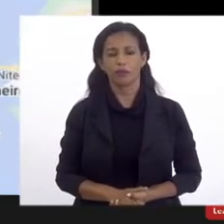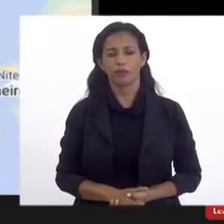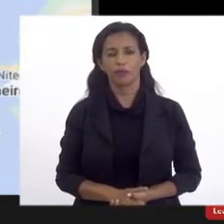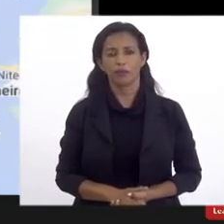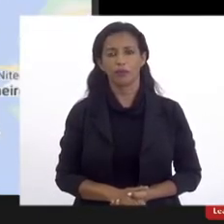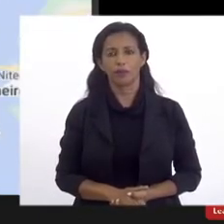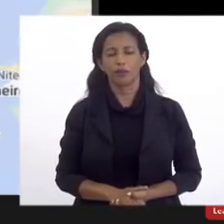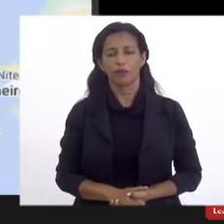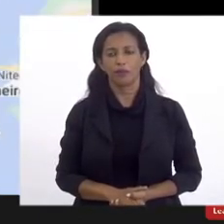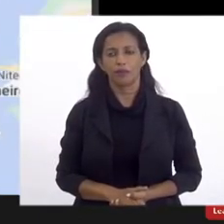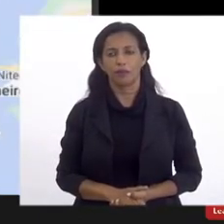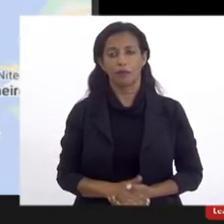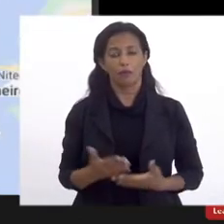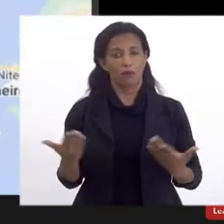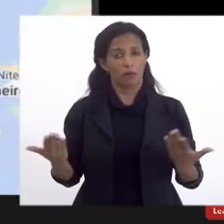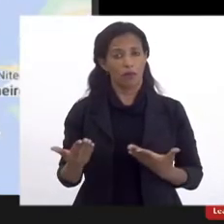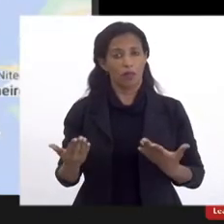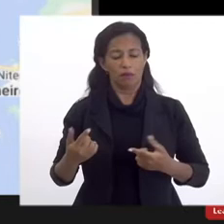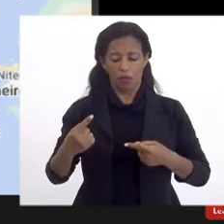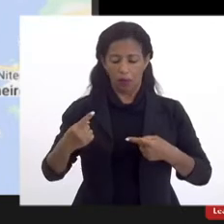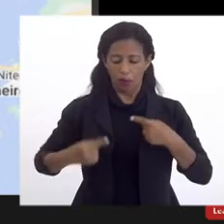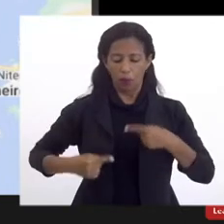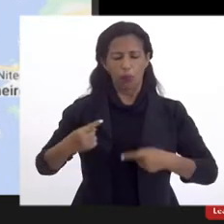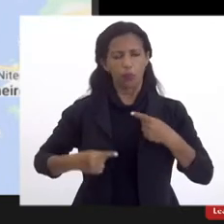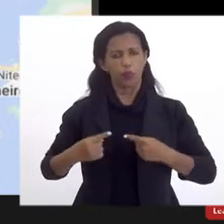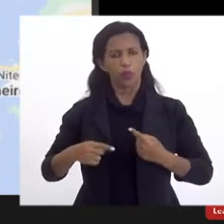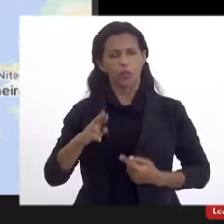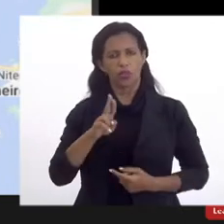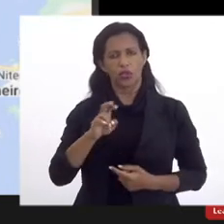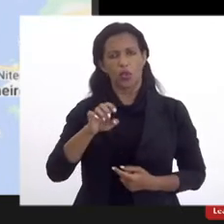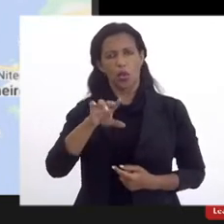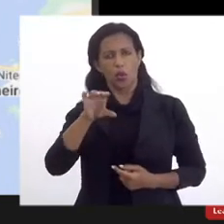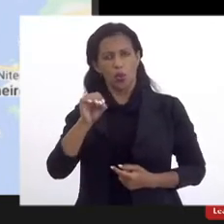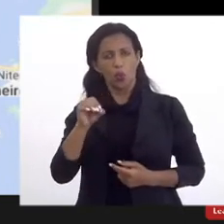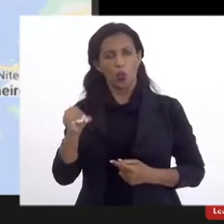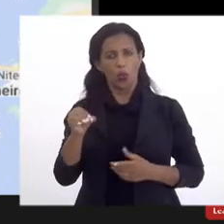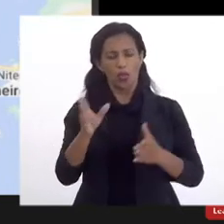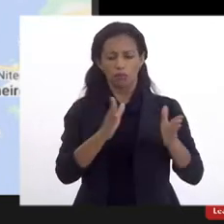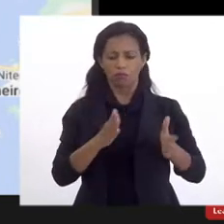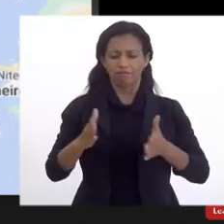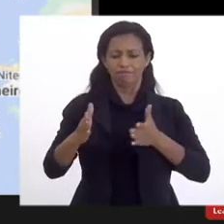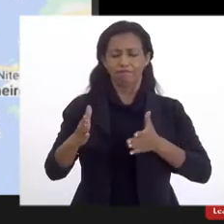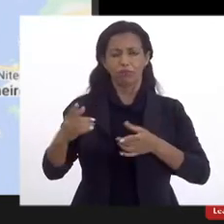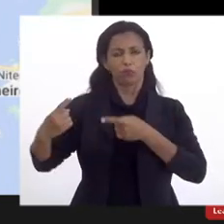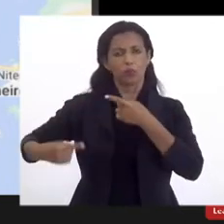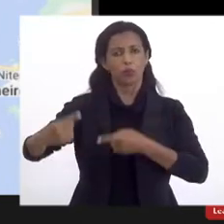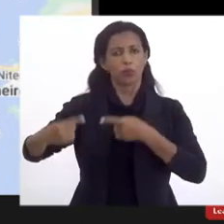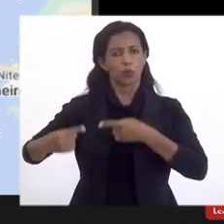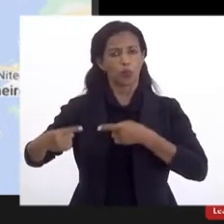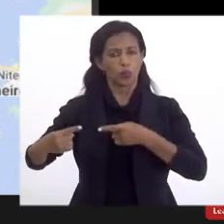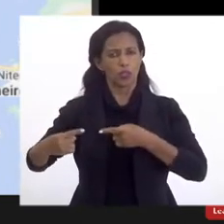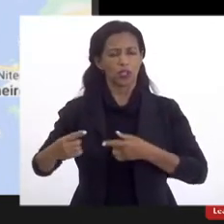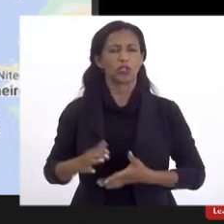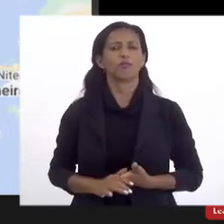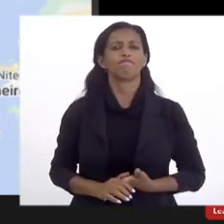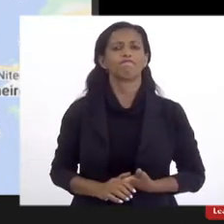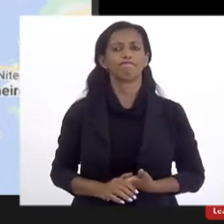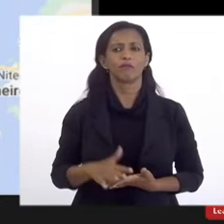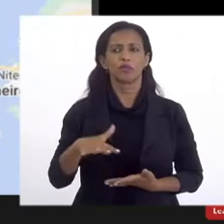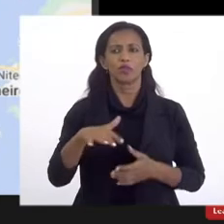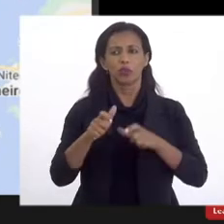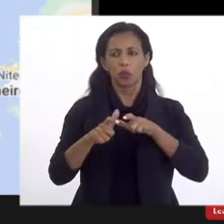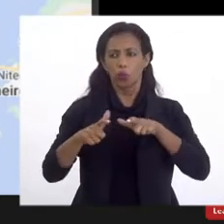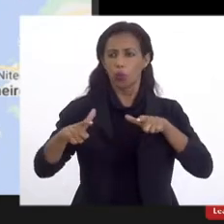sobre a política, né, que a UESO, centro e visitário, é parte de uma política pública de expansão, né, do